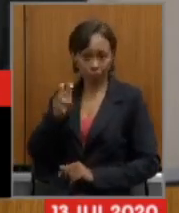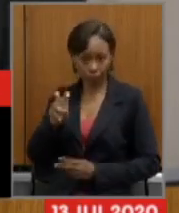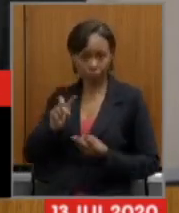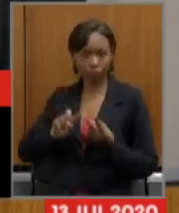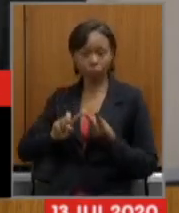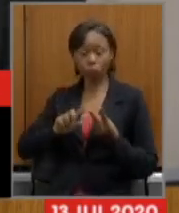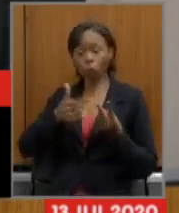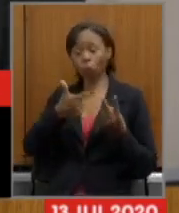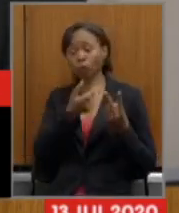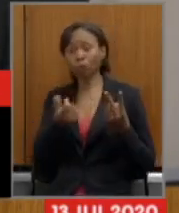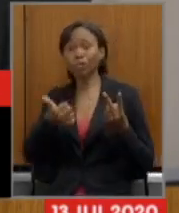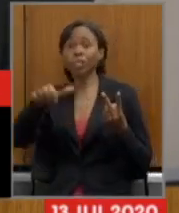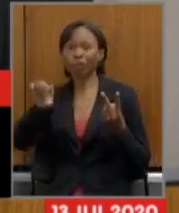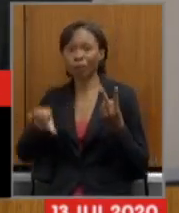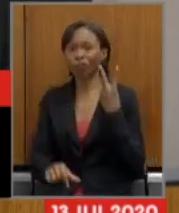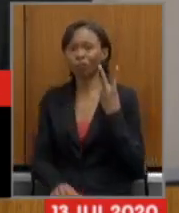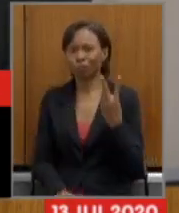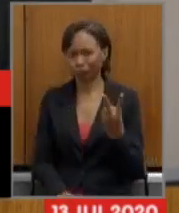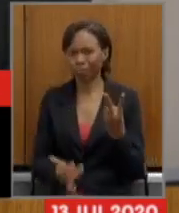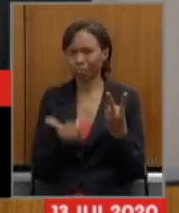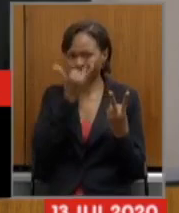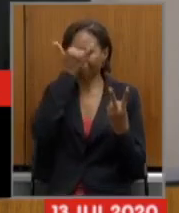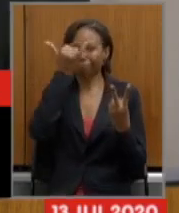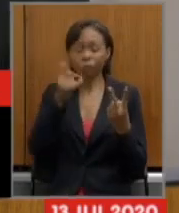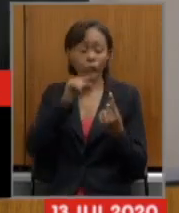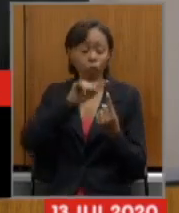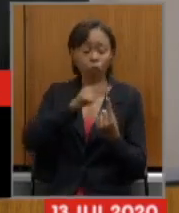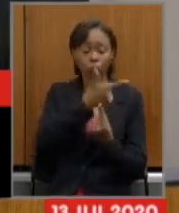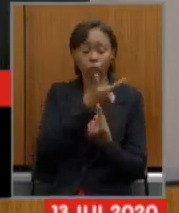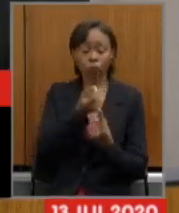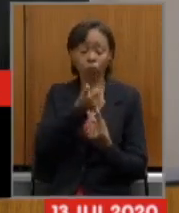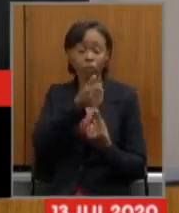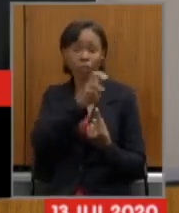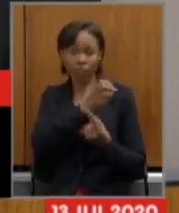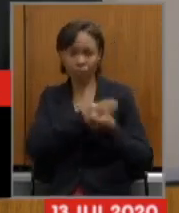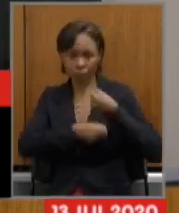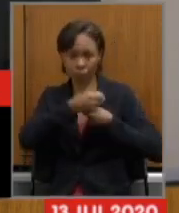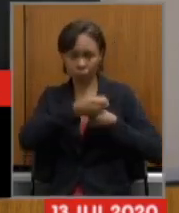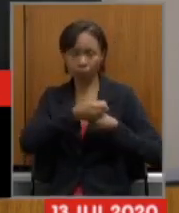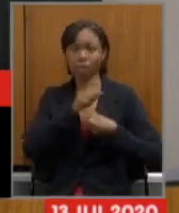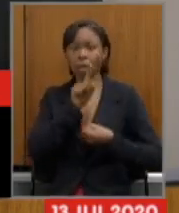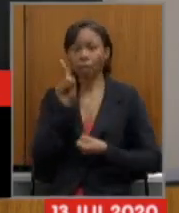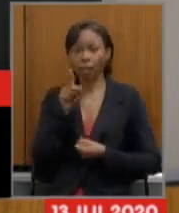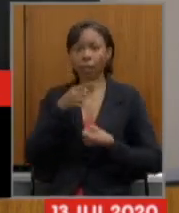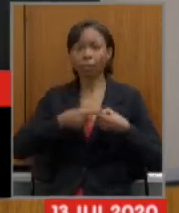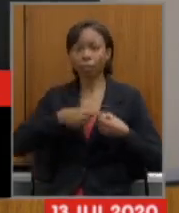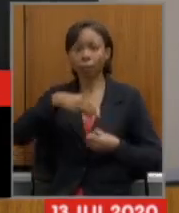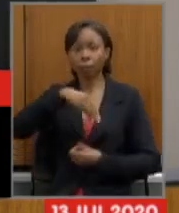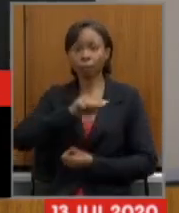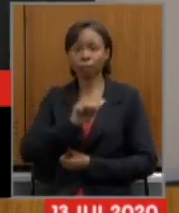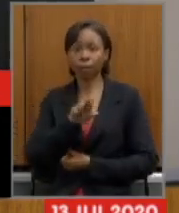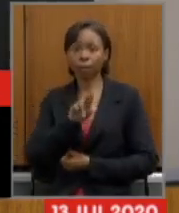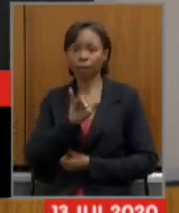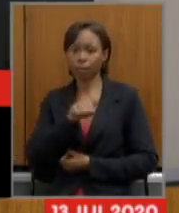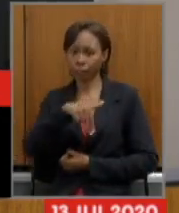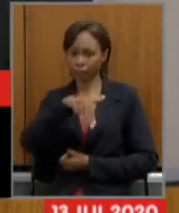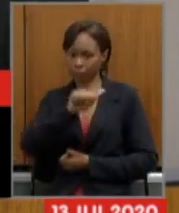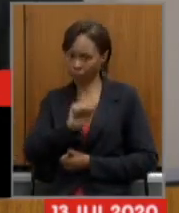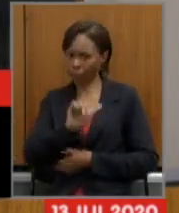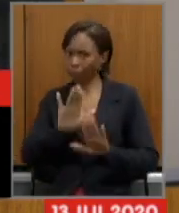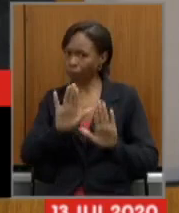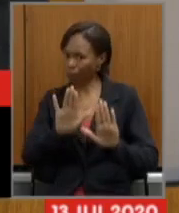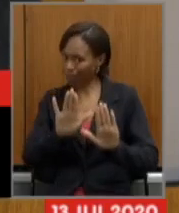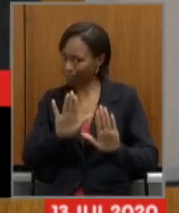em 2015 o acidente de Mariana e eu não estou falando da reparação